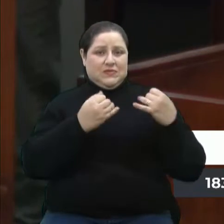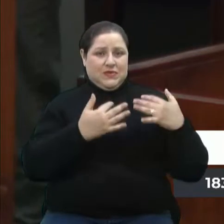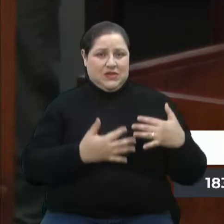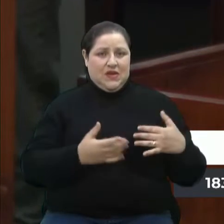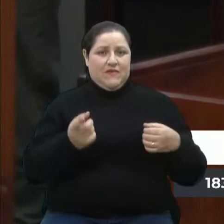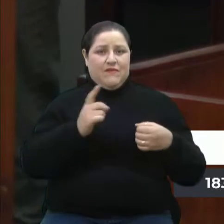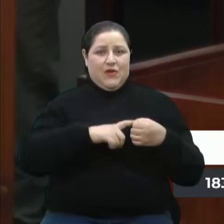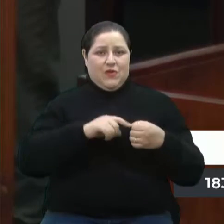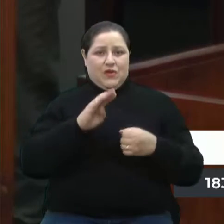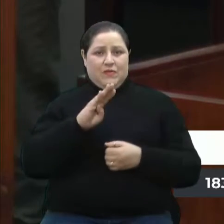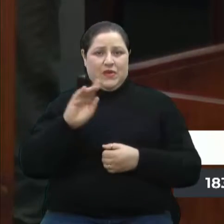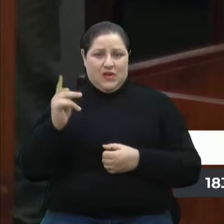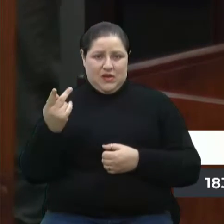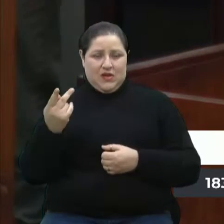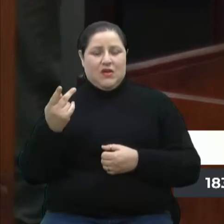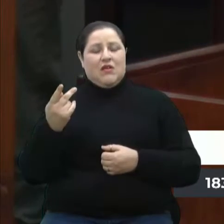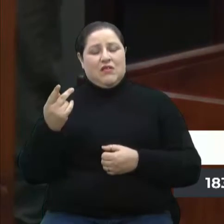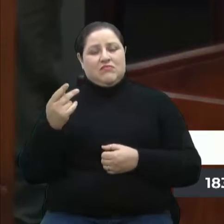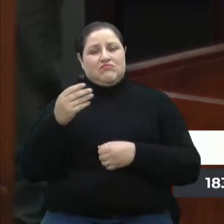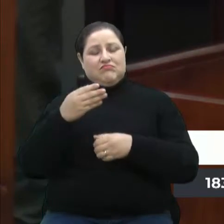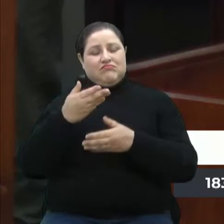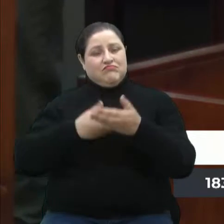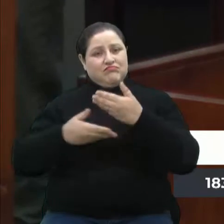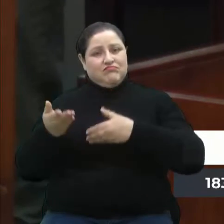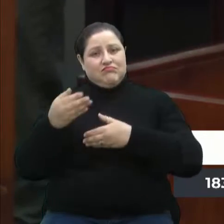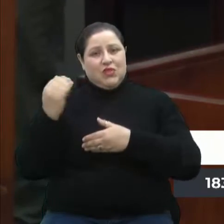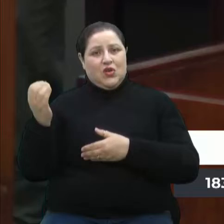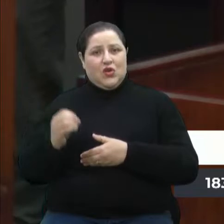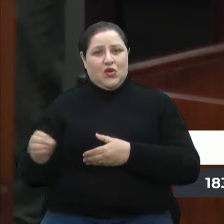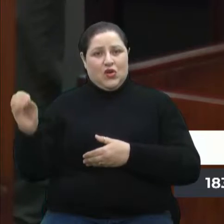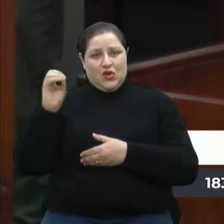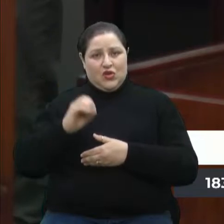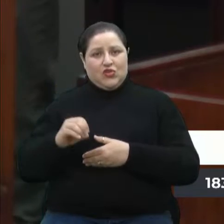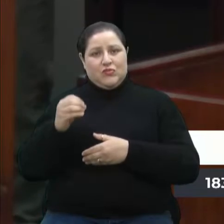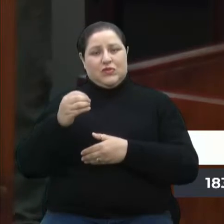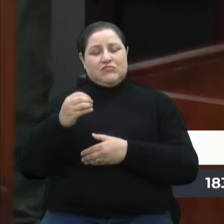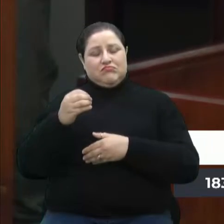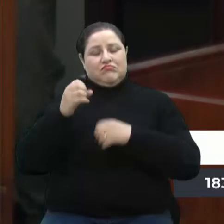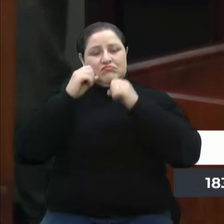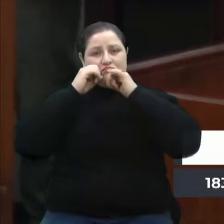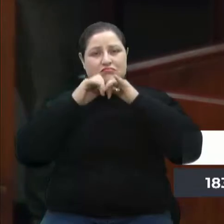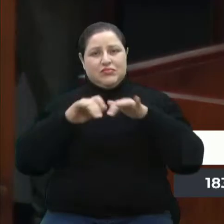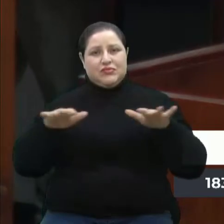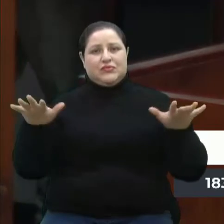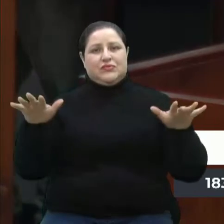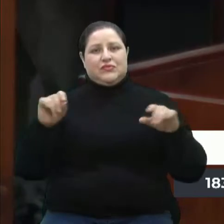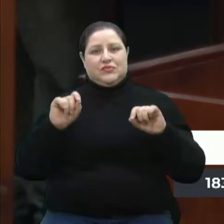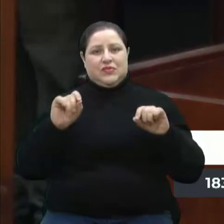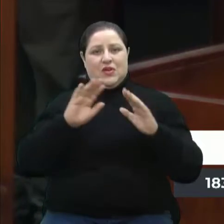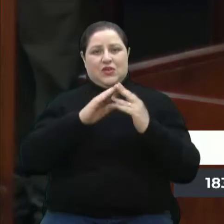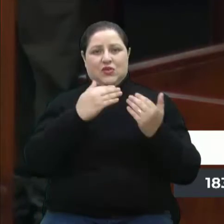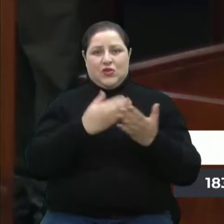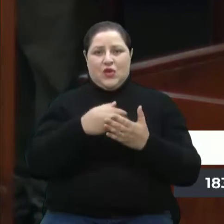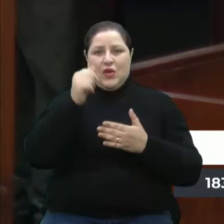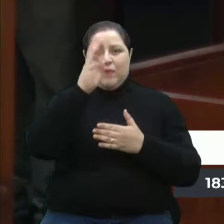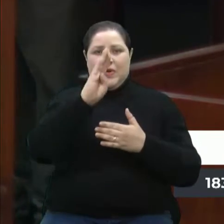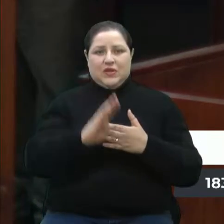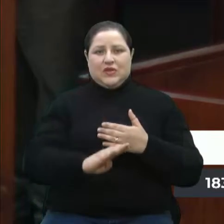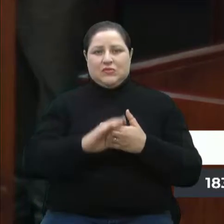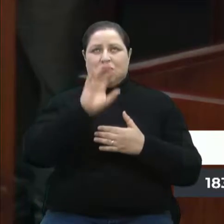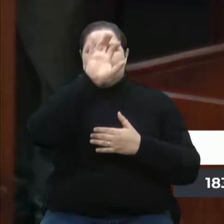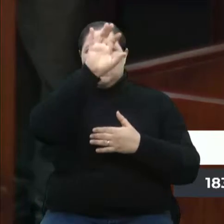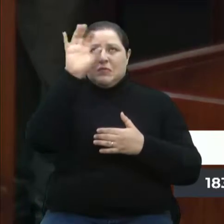Belo Horizonte e dividir com vocês a excelente repercussão desse projeto. Escolas de várias partes do Brasil